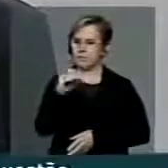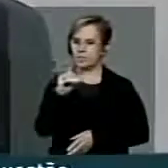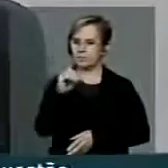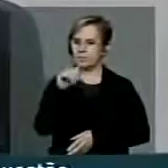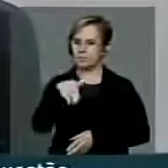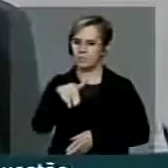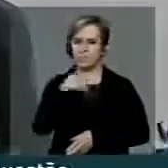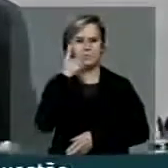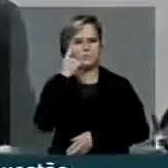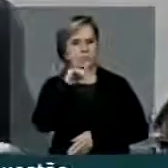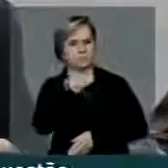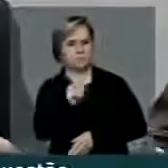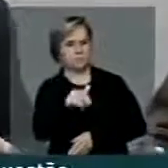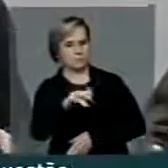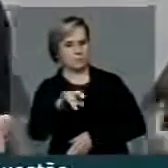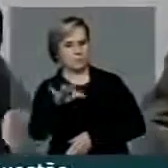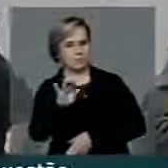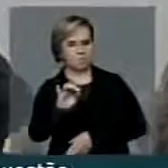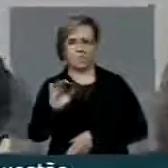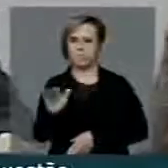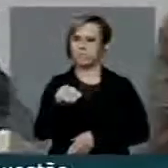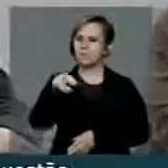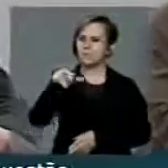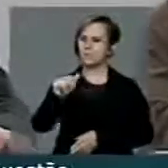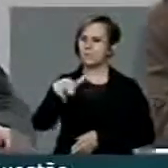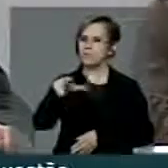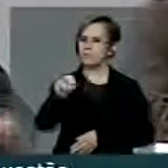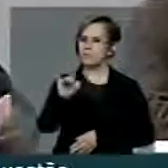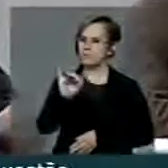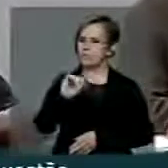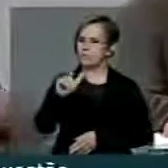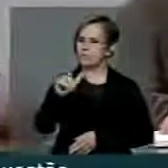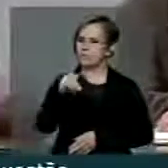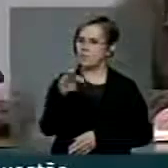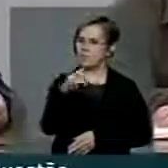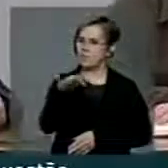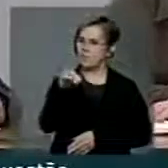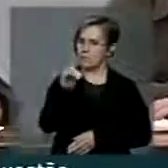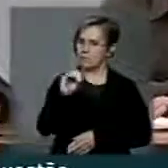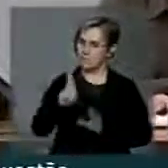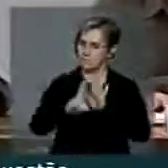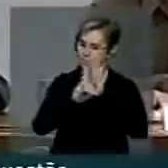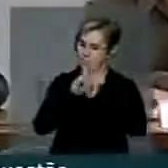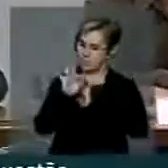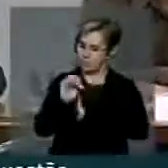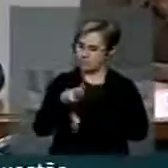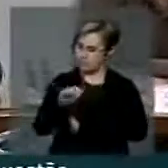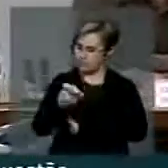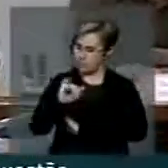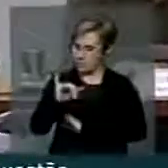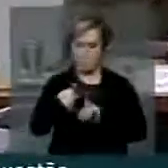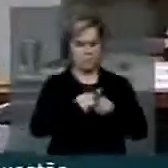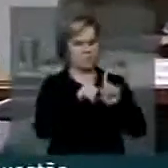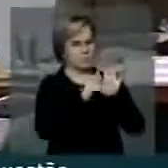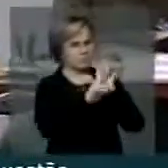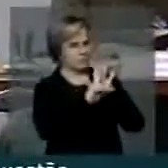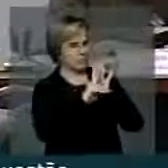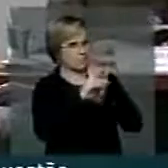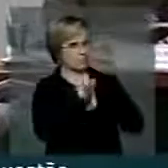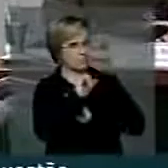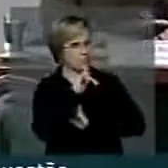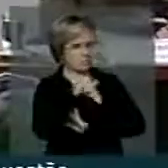Janete, senhor Manuel do Prado Júnior, que representa aqui a FUNAI, o Cléber Bursato, que representa o CIMI,